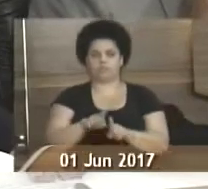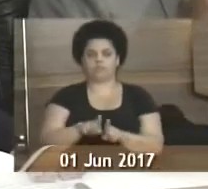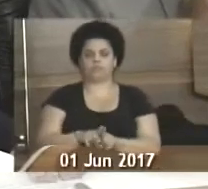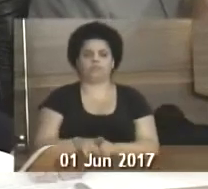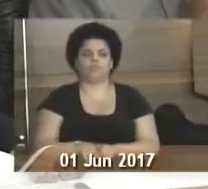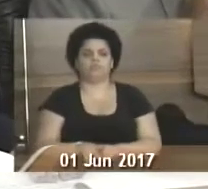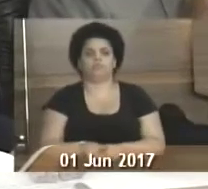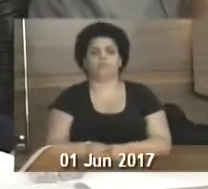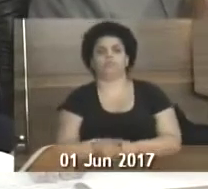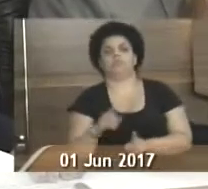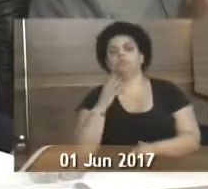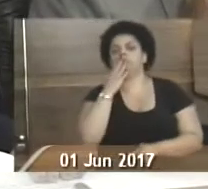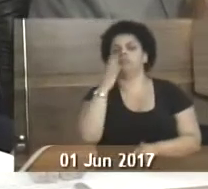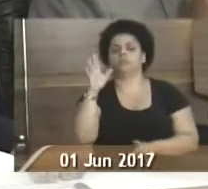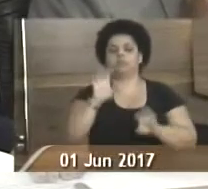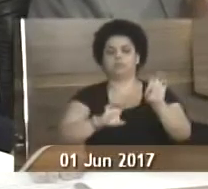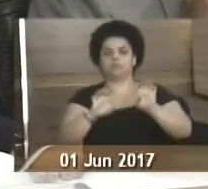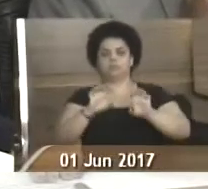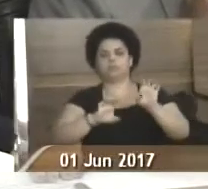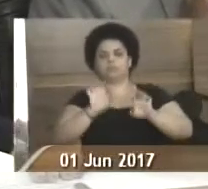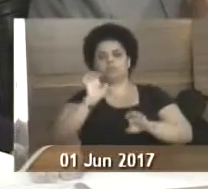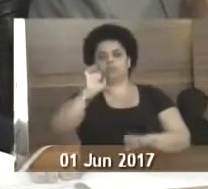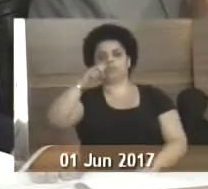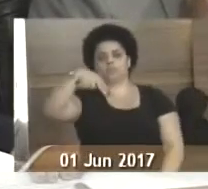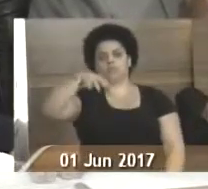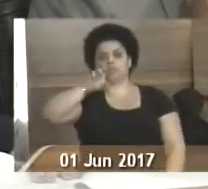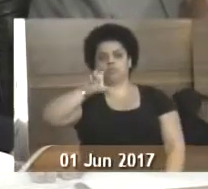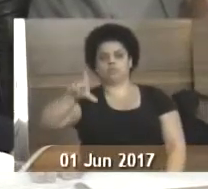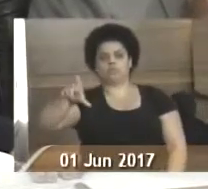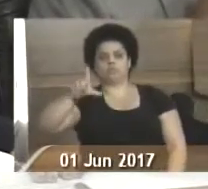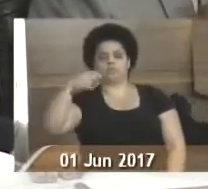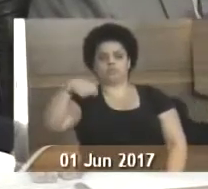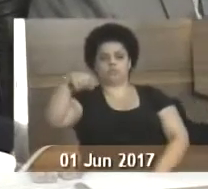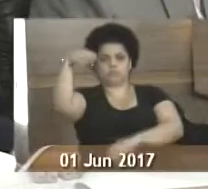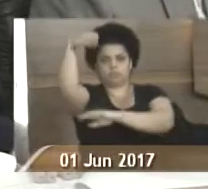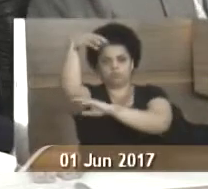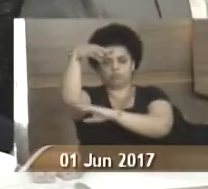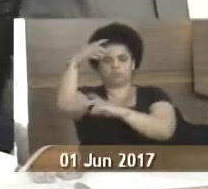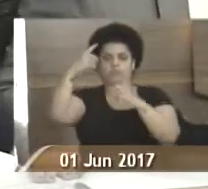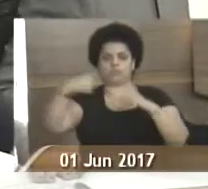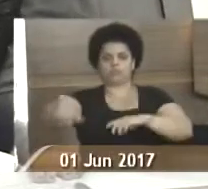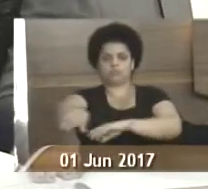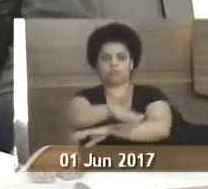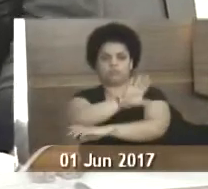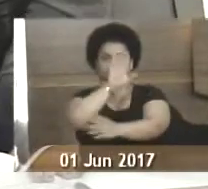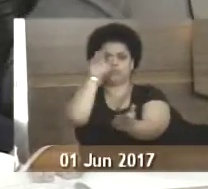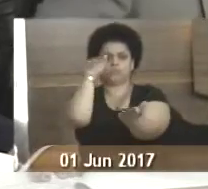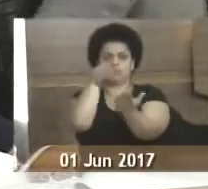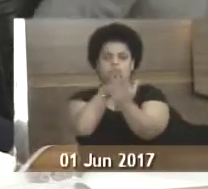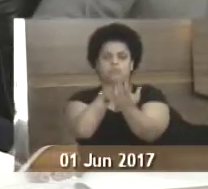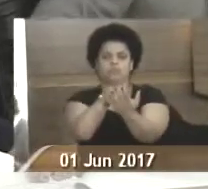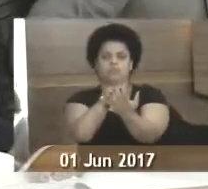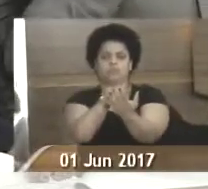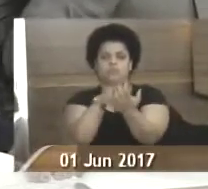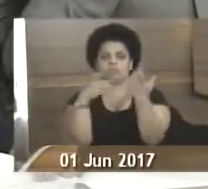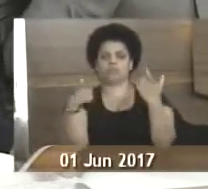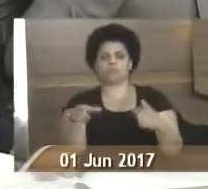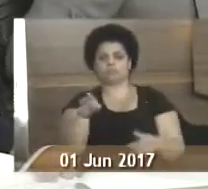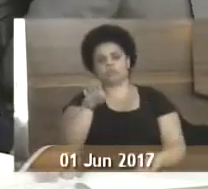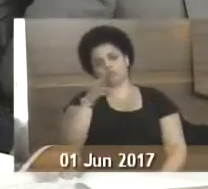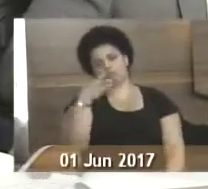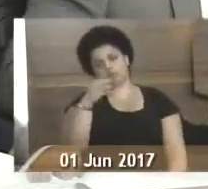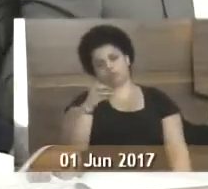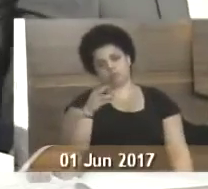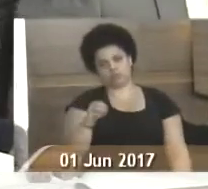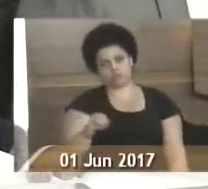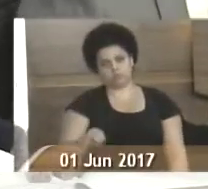Jean, solicitando à empresa de energia elétrica Enel a colocação de um poste no final da rua Diniz Teixeira da Cunha, no bairro Monçoaba.